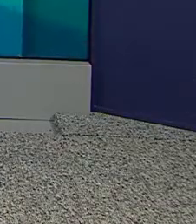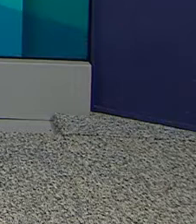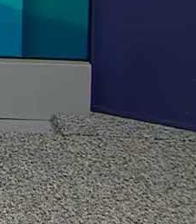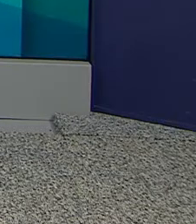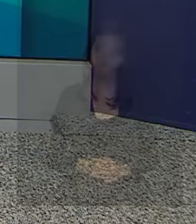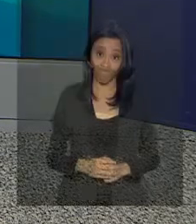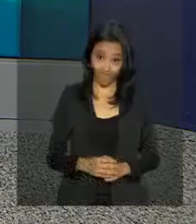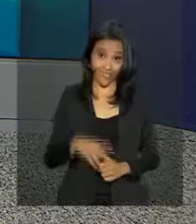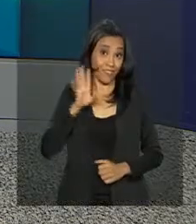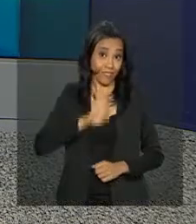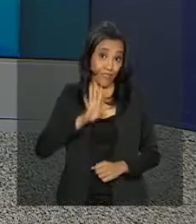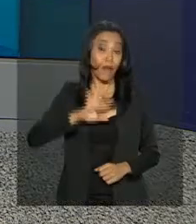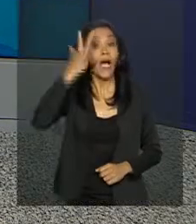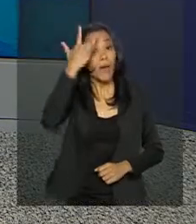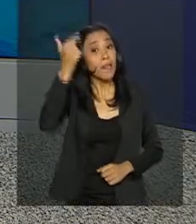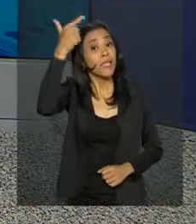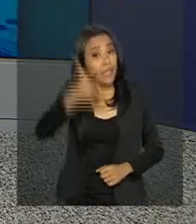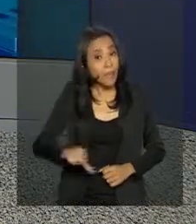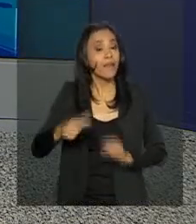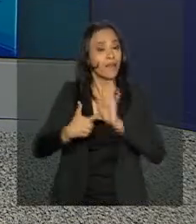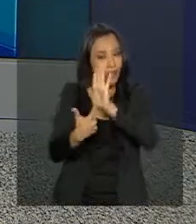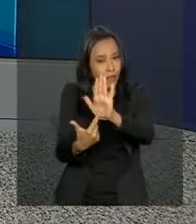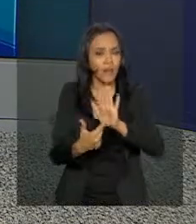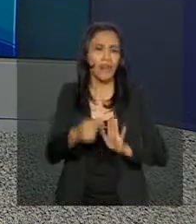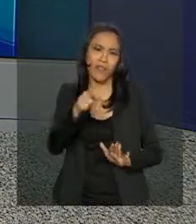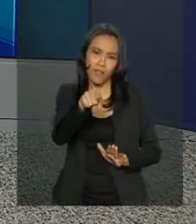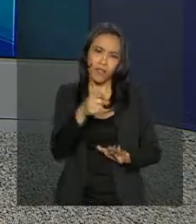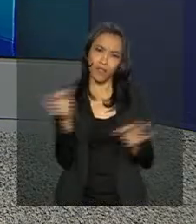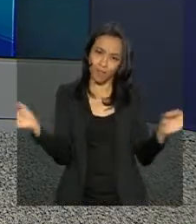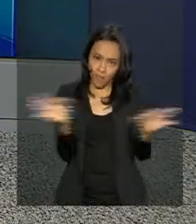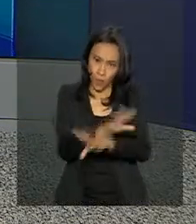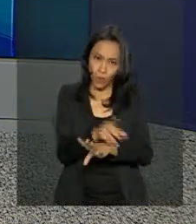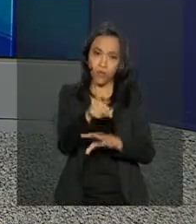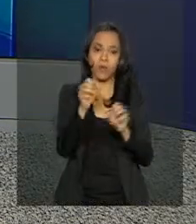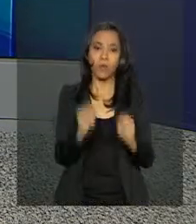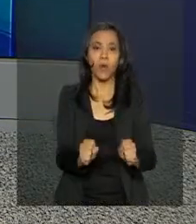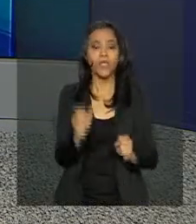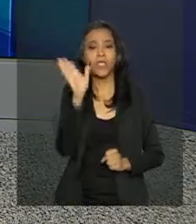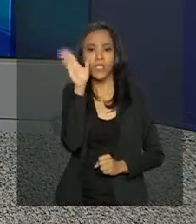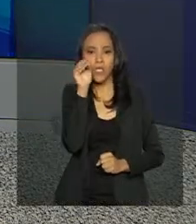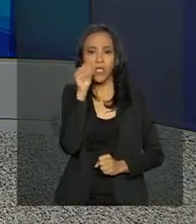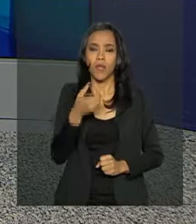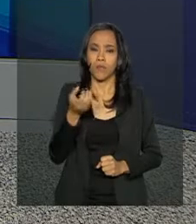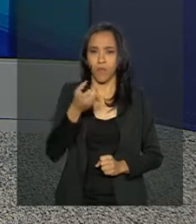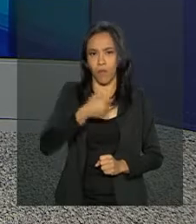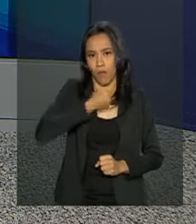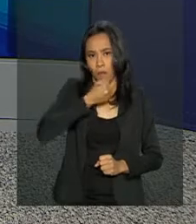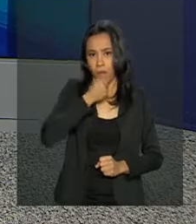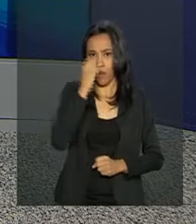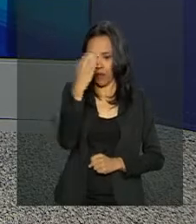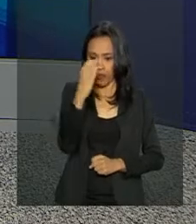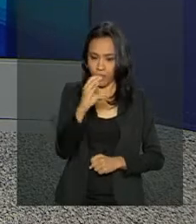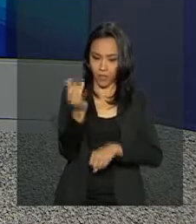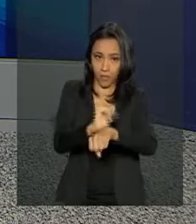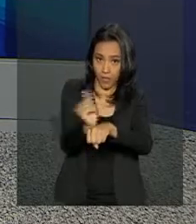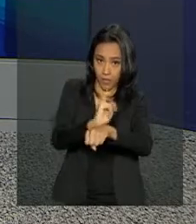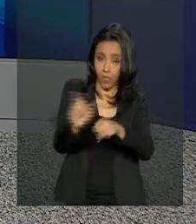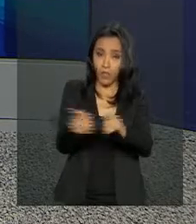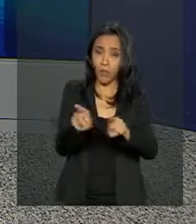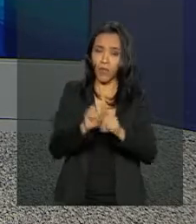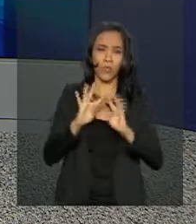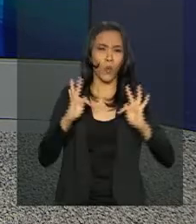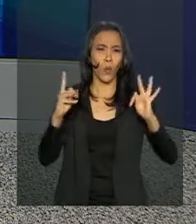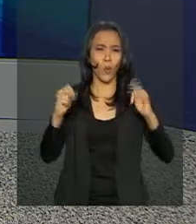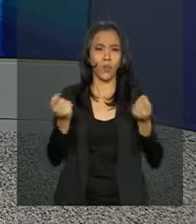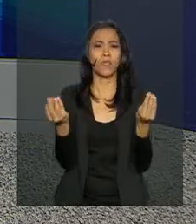Bacana, né? Amanhã tem mais, viu? Nós ficamos por aqui, você acompanha a nossa programação ao vivo pelo site da NBR e todas as reportagens